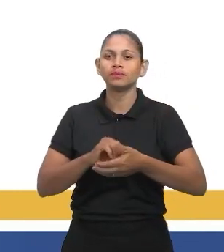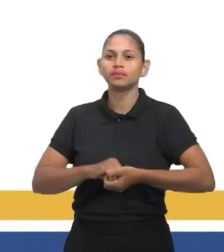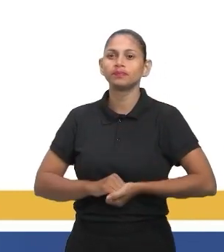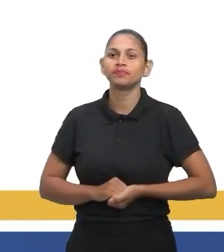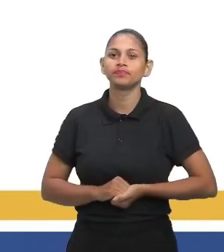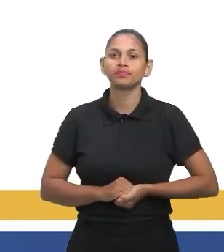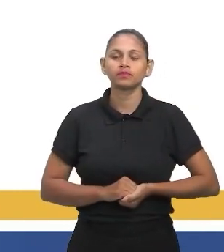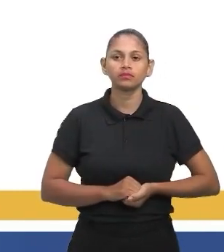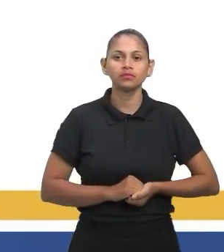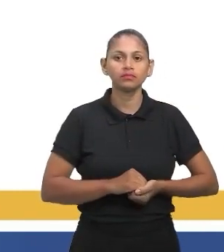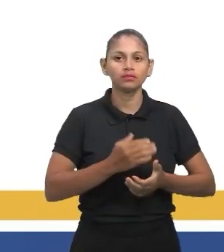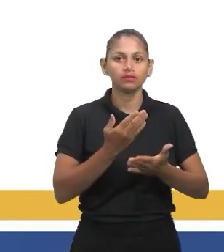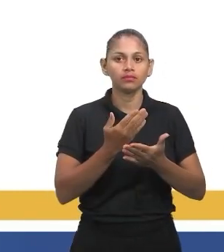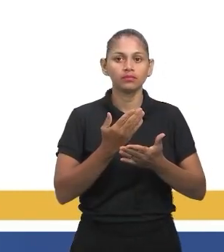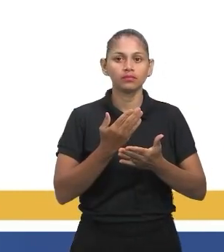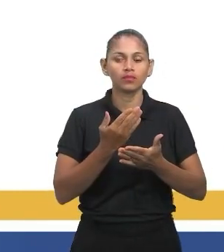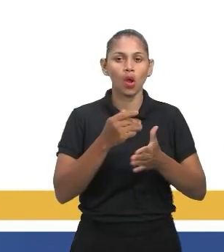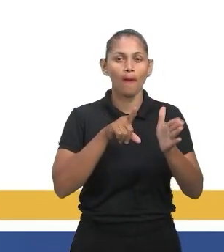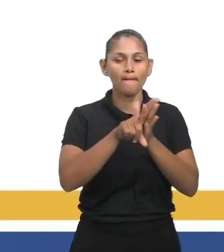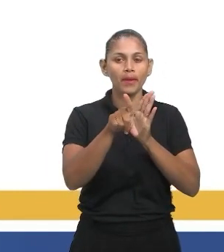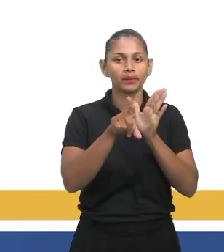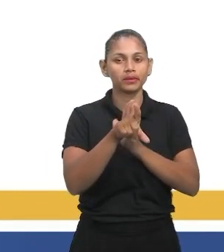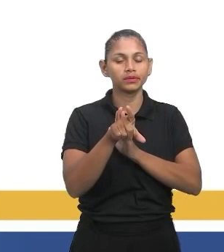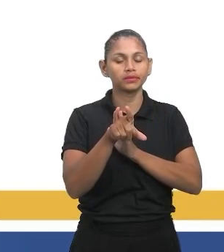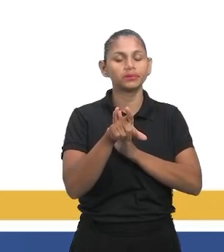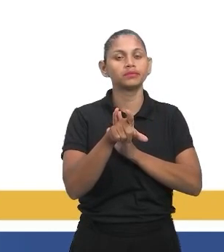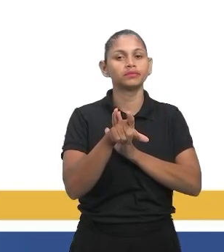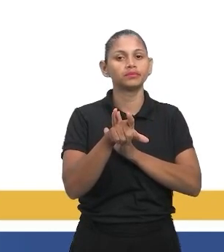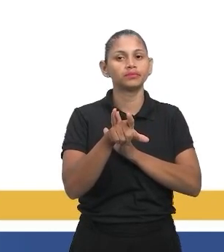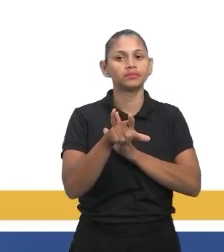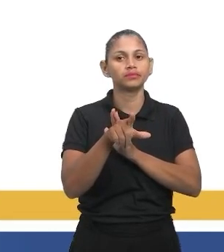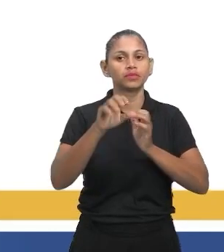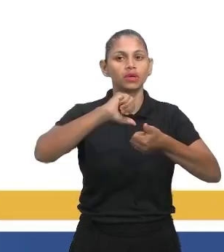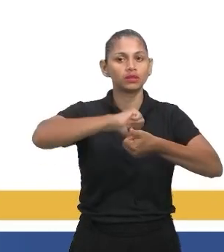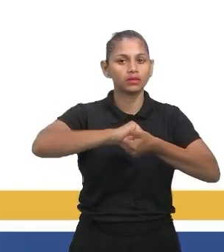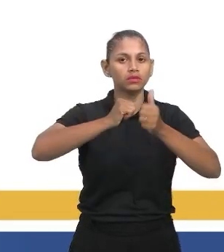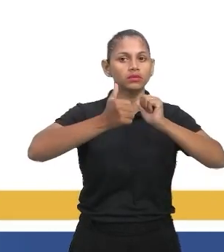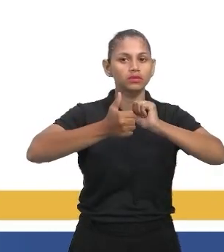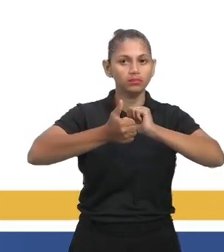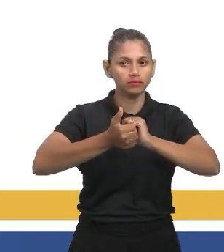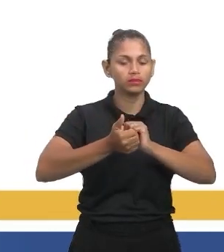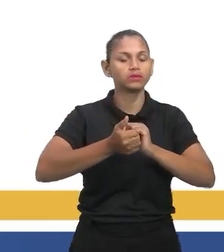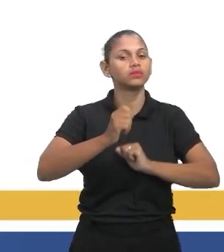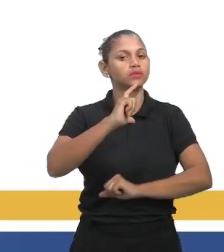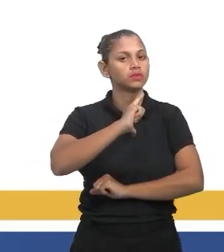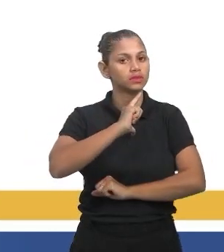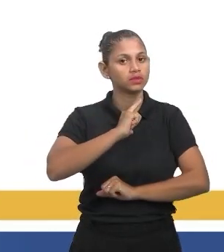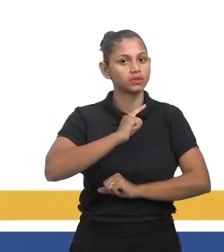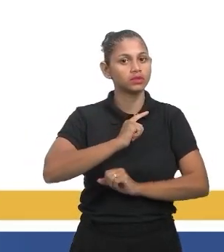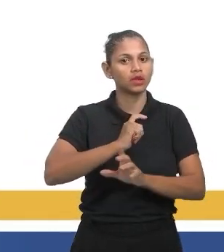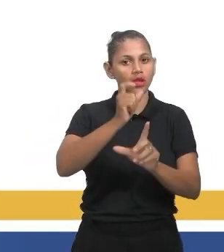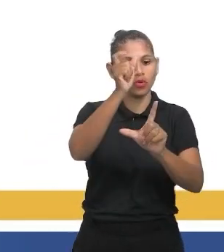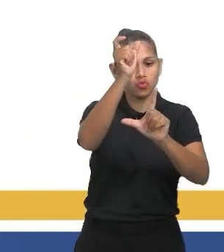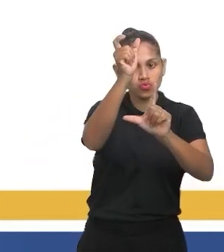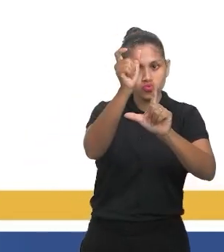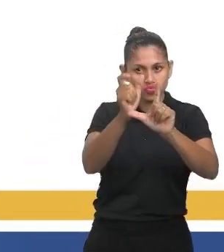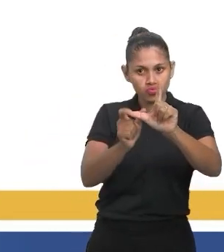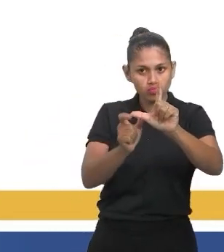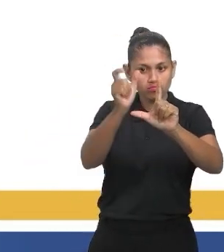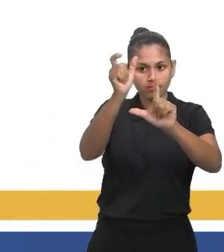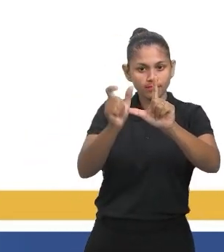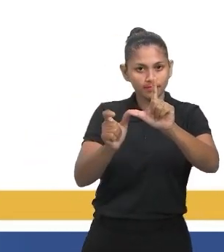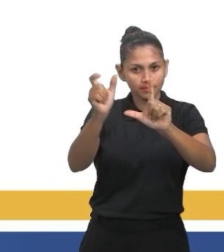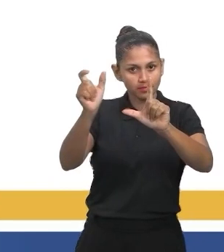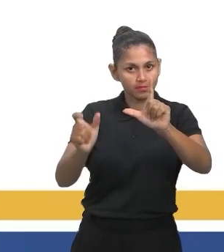Temos aqui uma questão, uma questão adaptada, que ela traz um gráfico, aqui esse é um gráfico de tabelas, aquela era uma tabela, né?